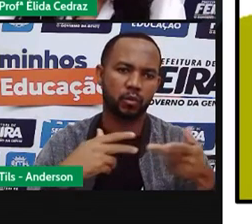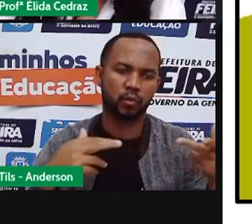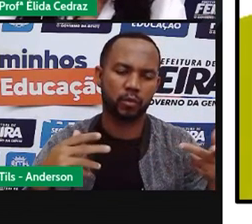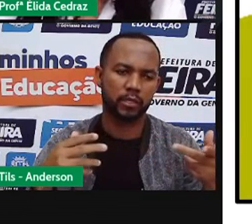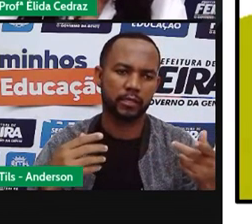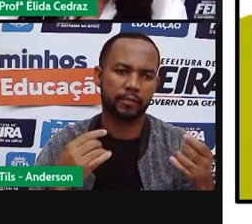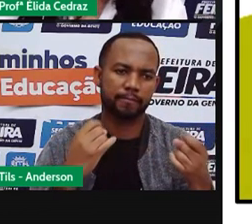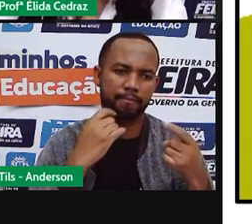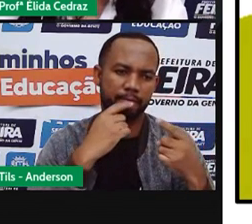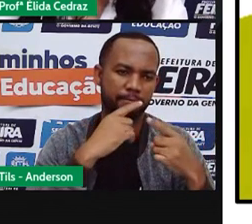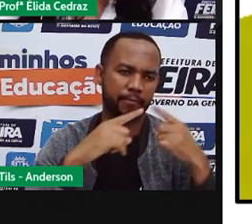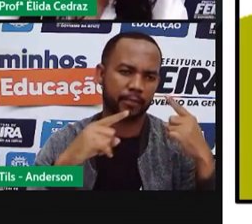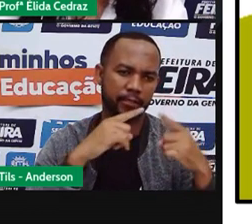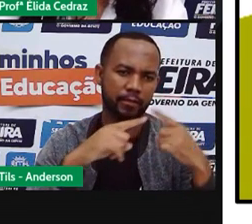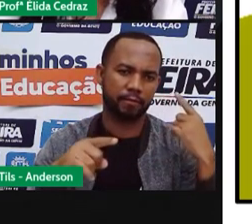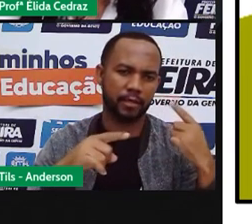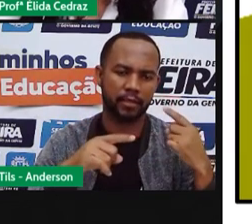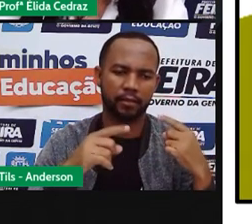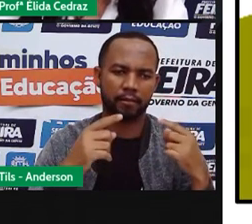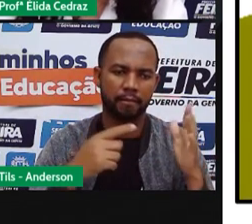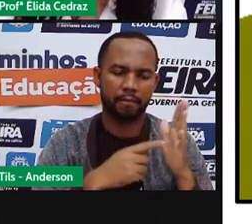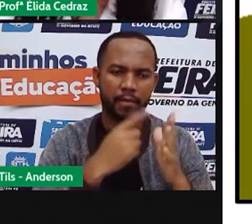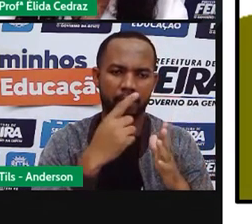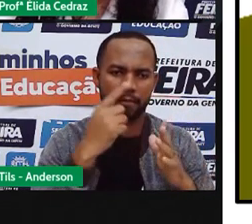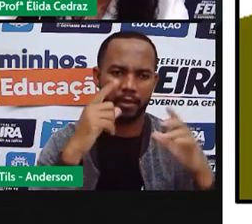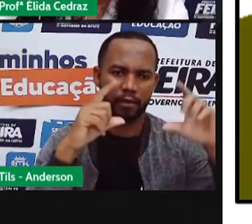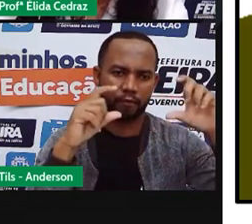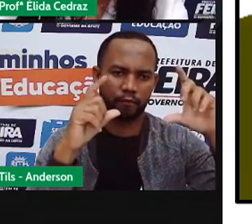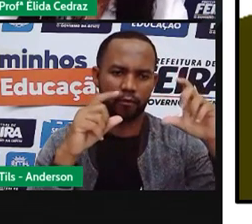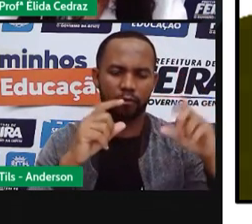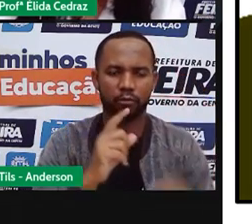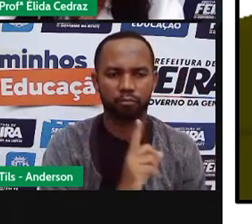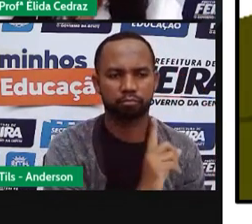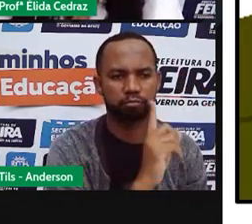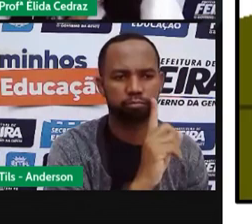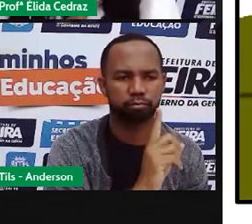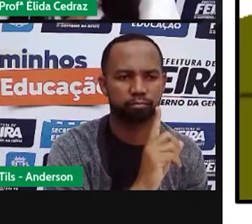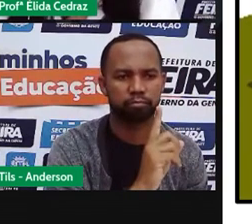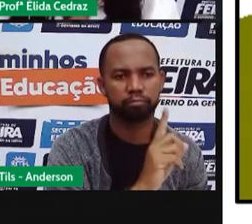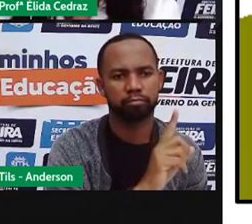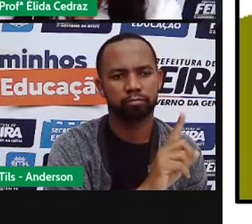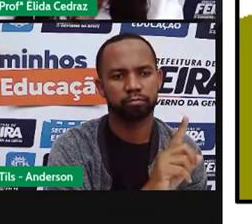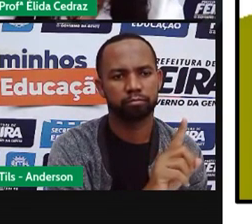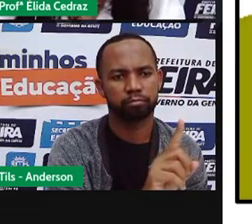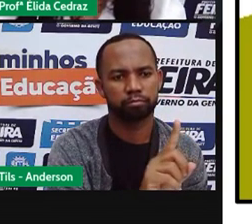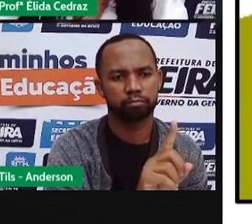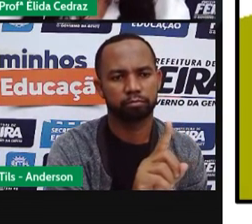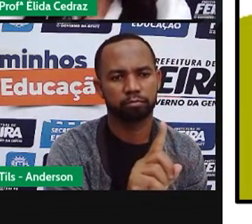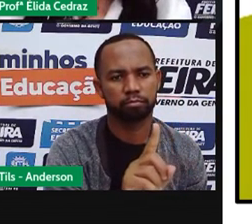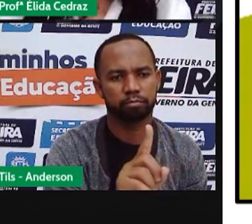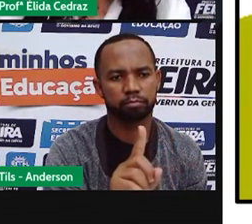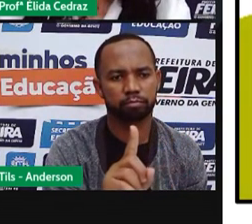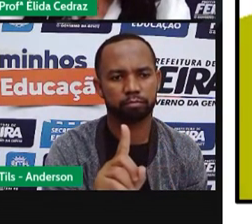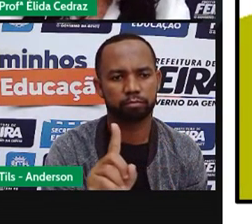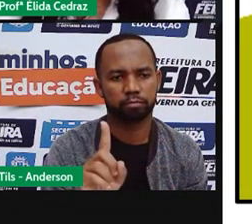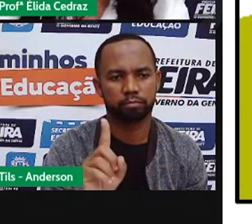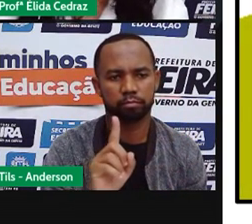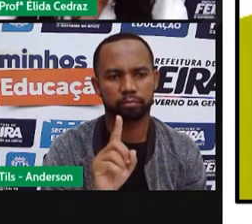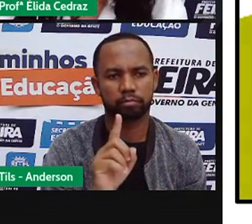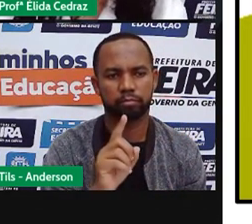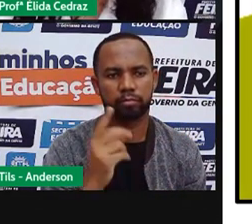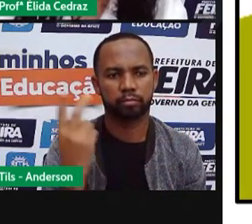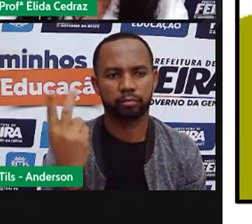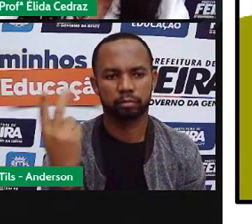a um que é. Na primeira imagem, nós temos um pino. É, um pino no chão. Na segunda,